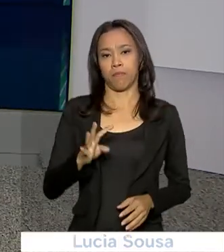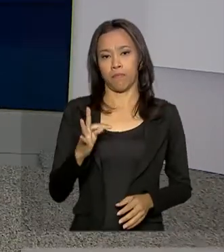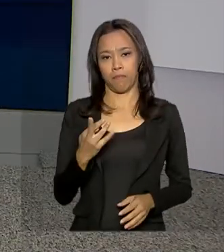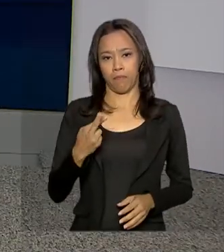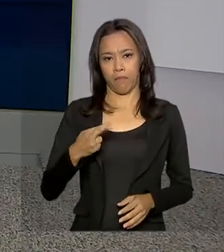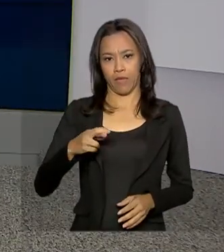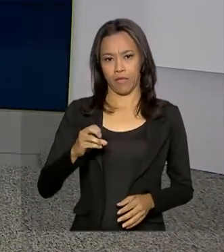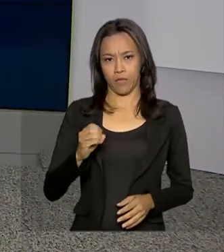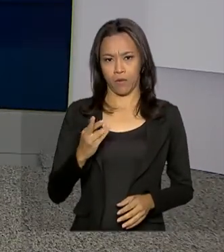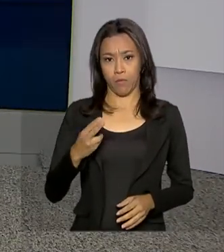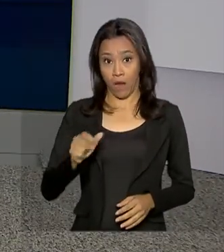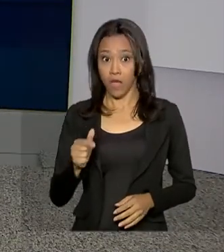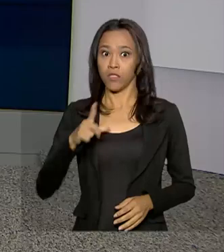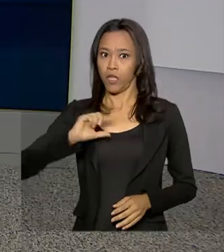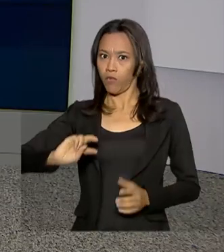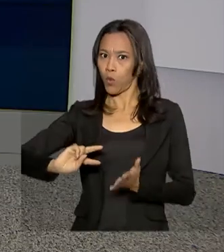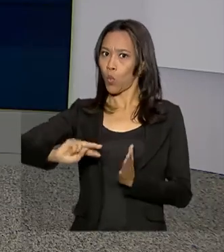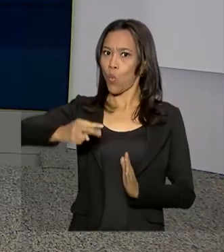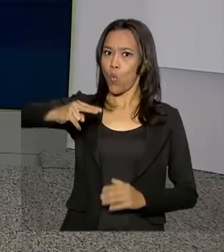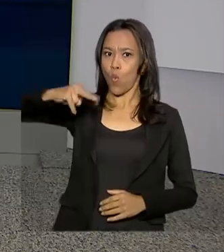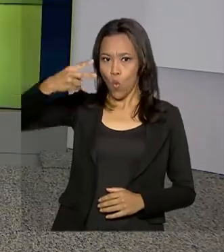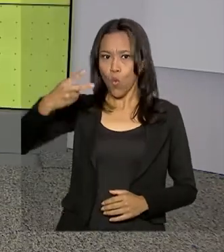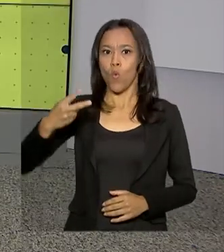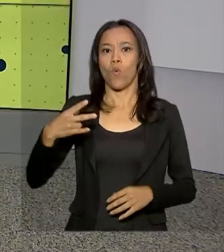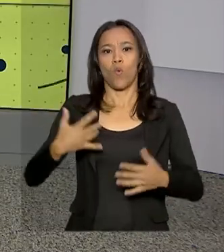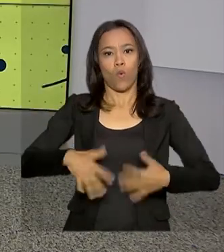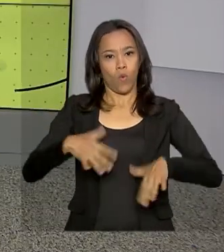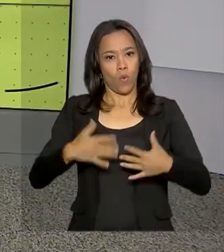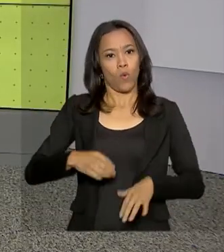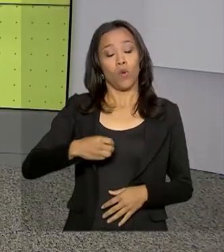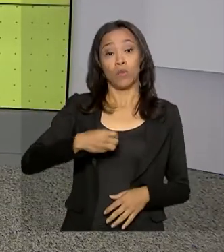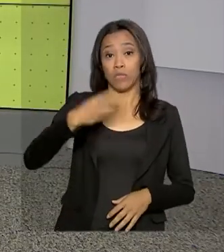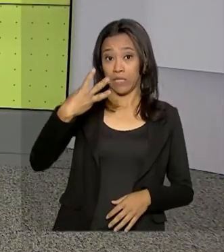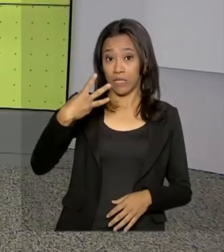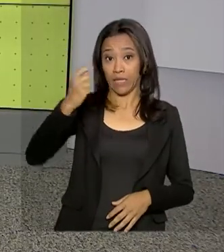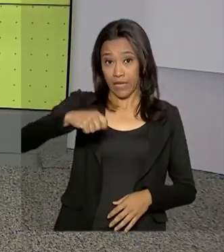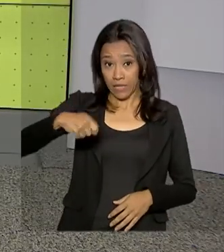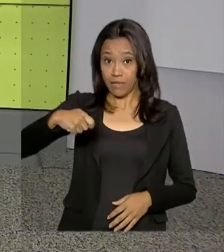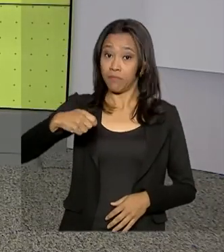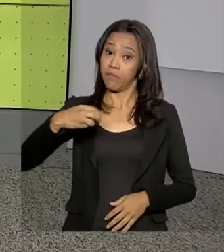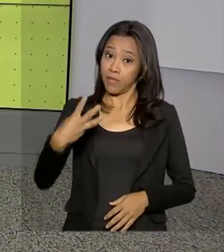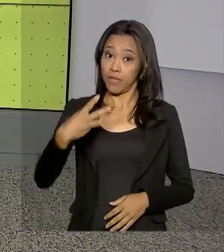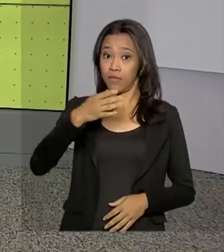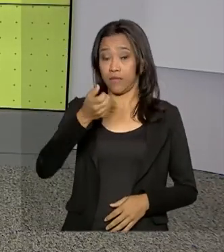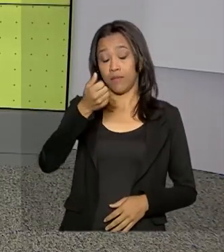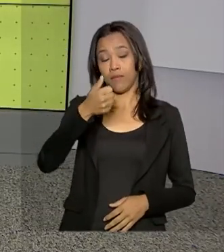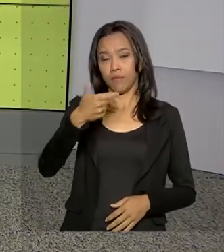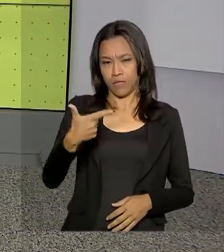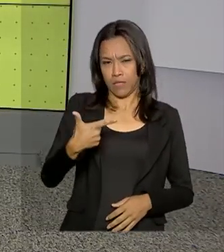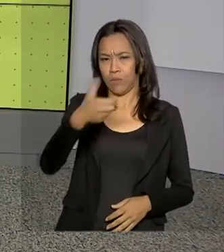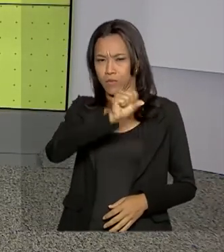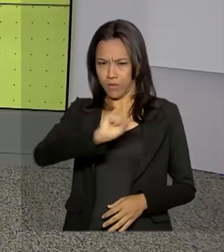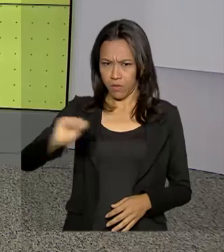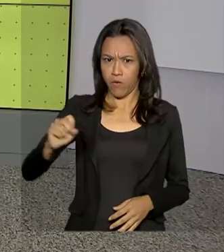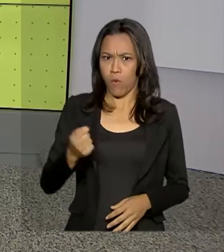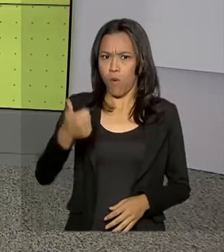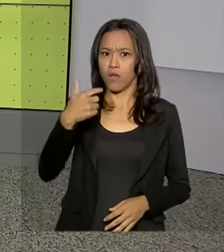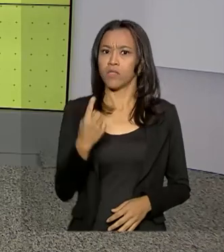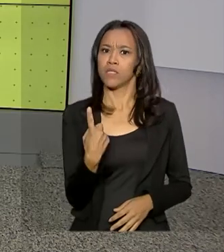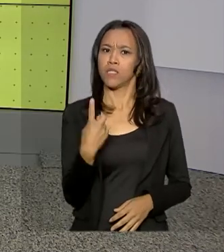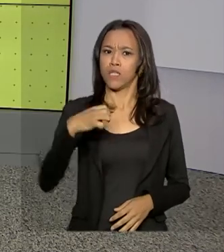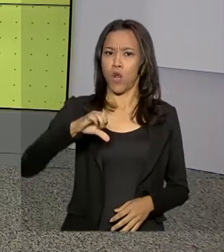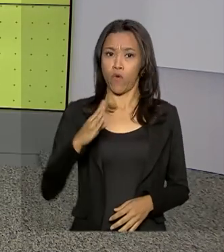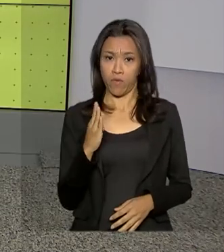lucro líquido no segundo trimestre deste ano. Foram quase 19 bilhões de reais, um recorde